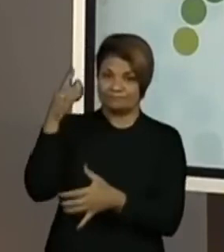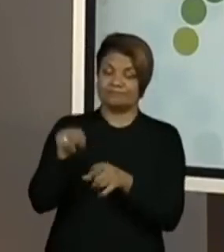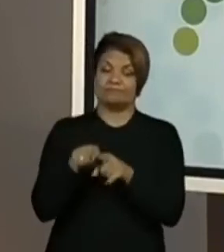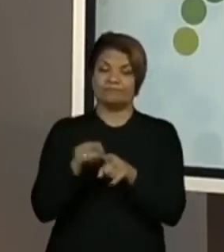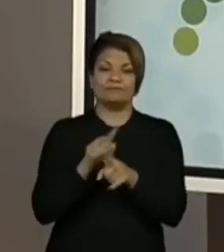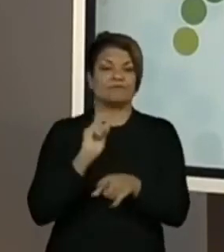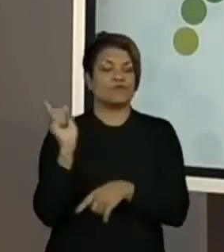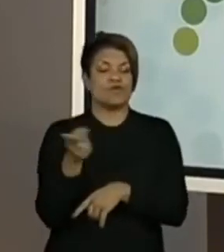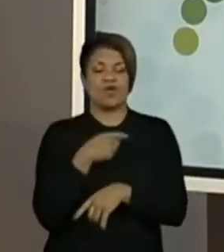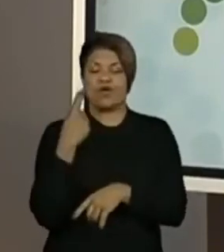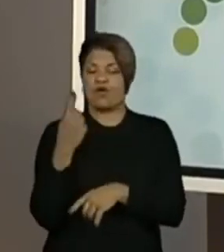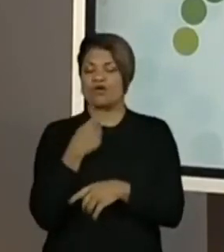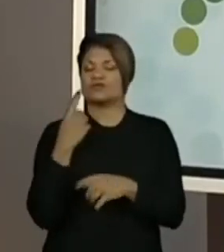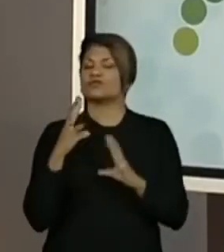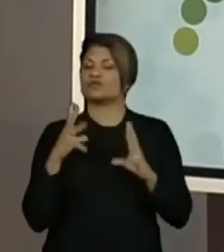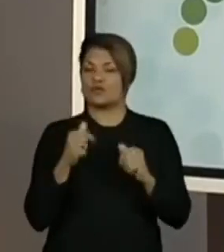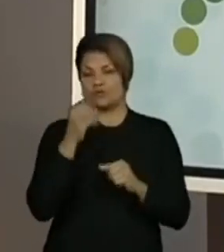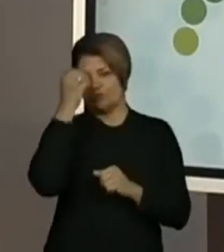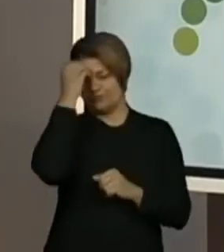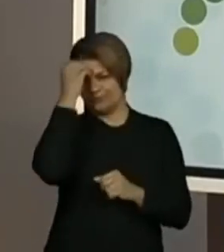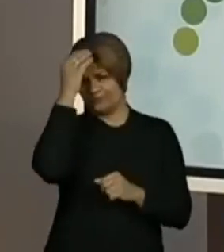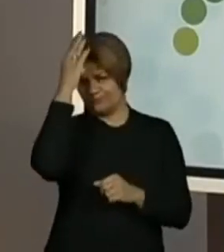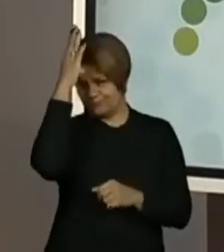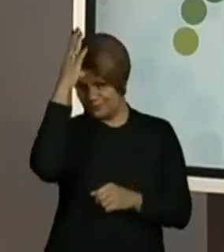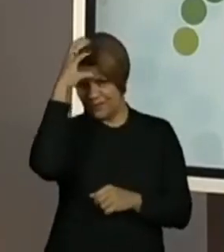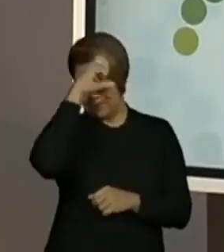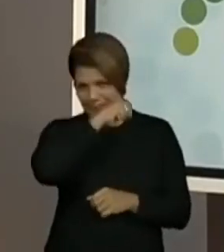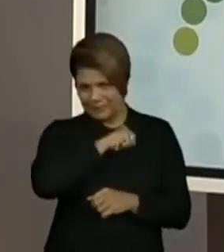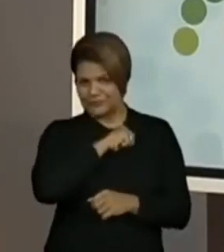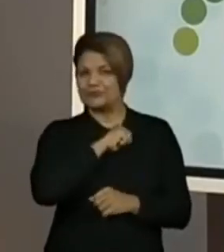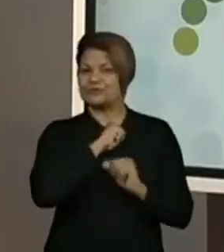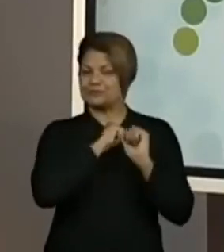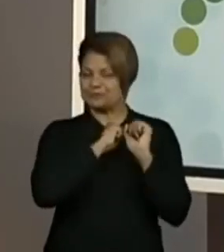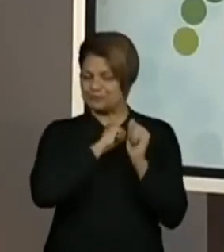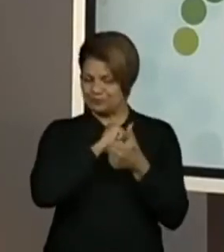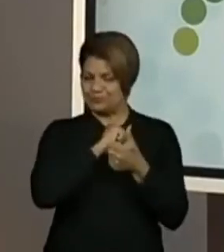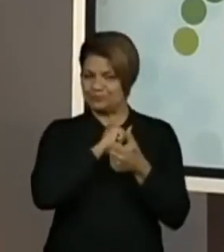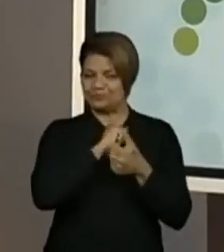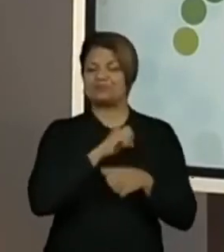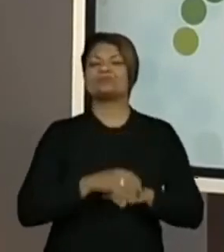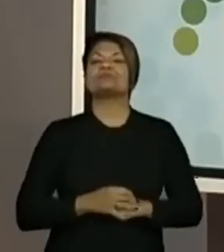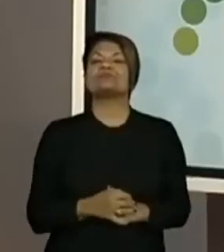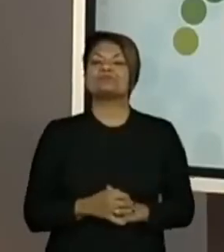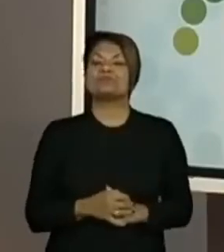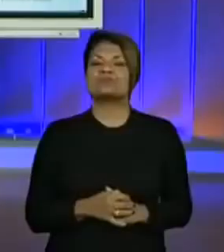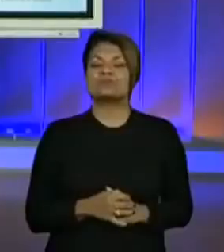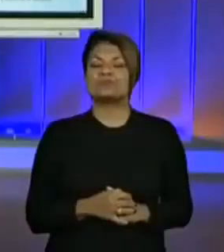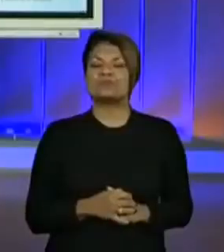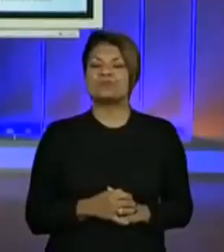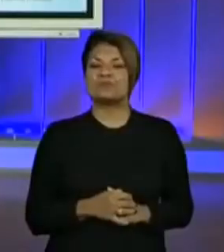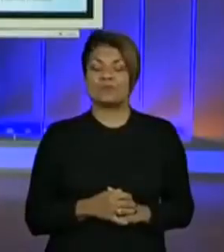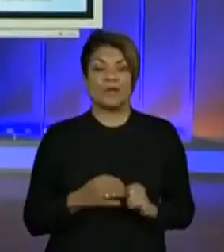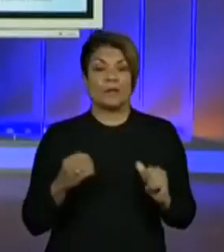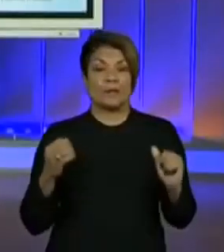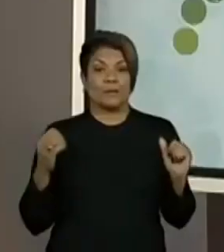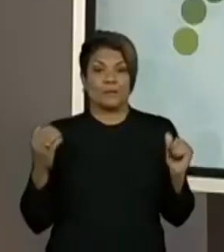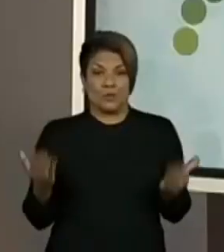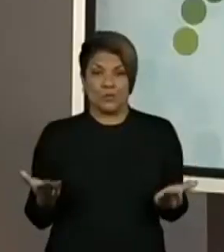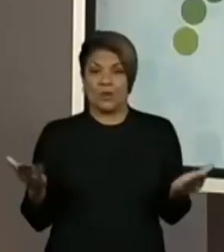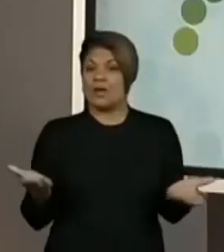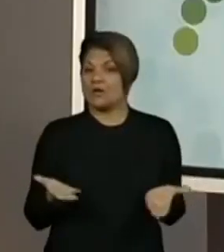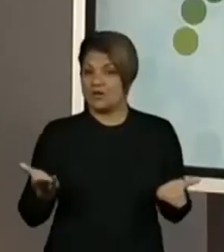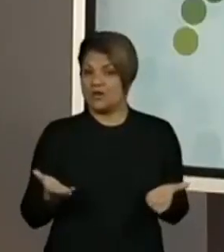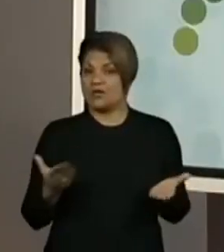vão apontando aí orientações, que eu vou repassando para vocês também. Bom, vamos